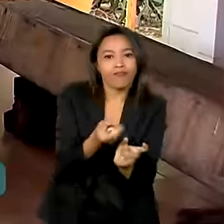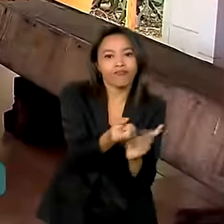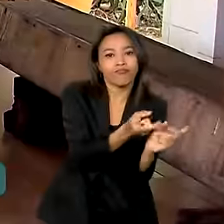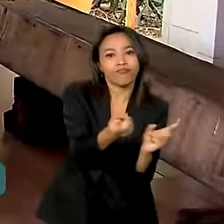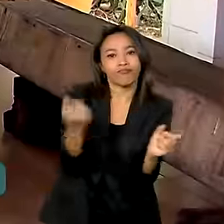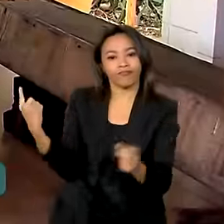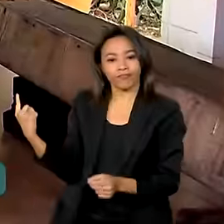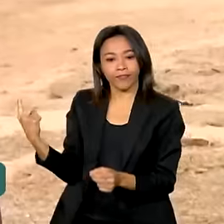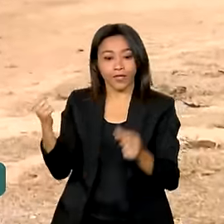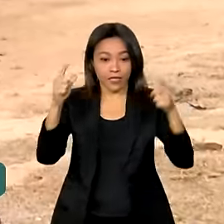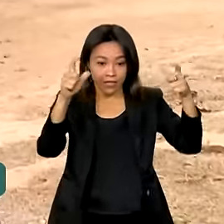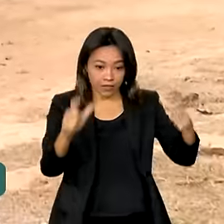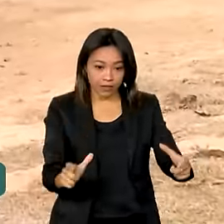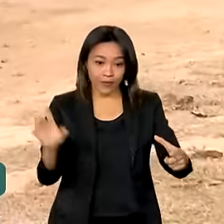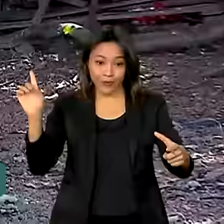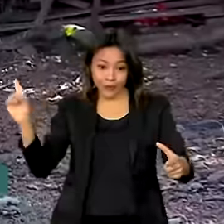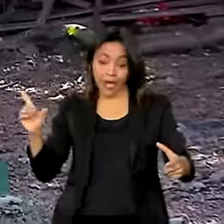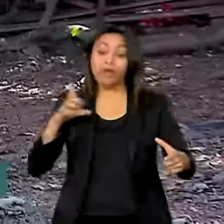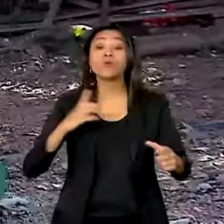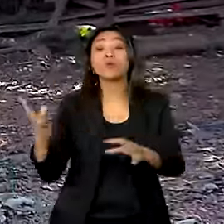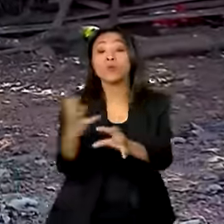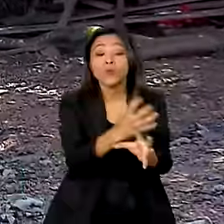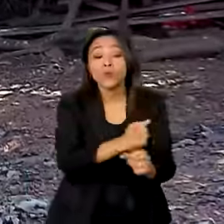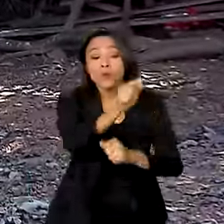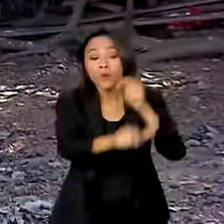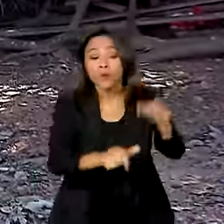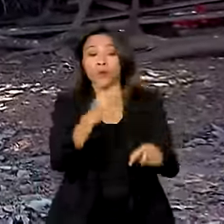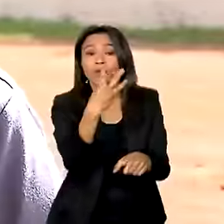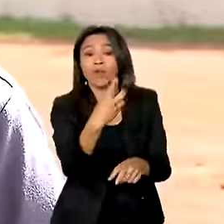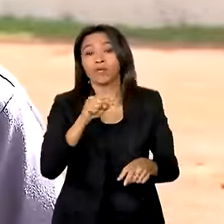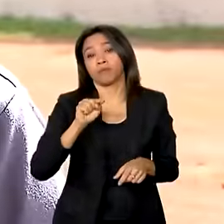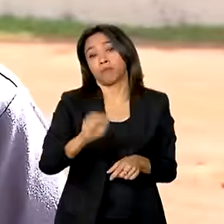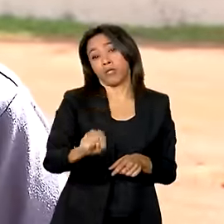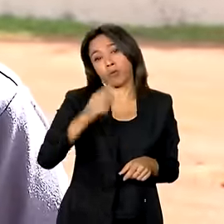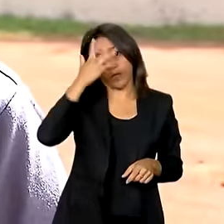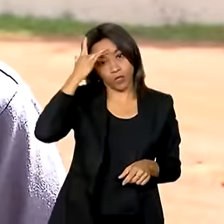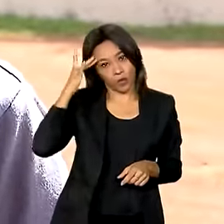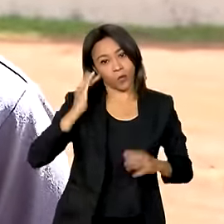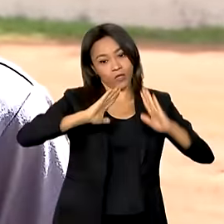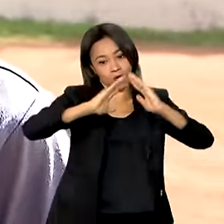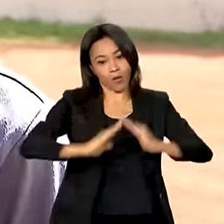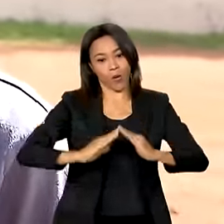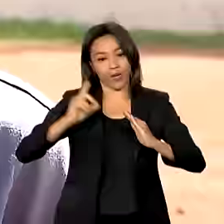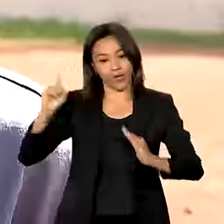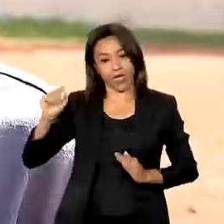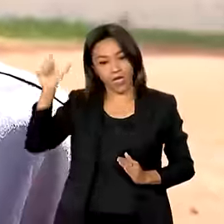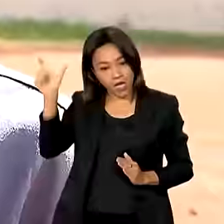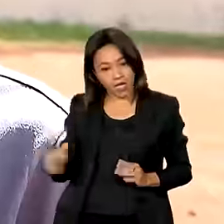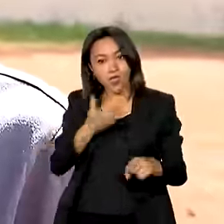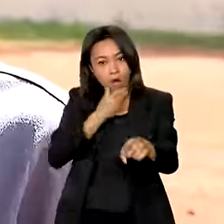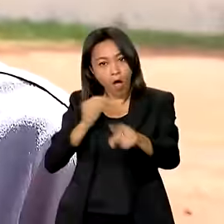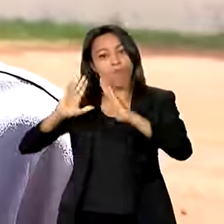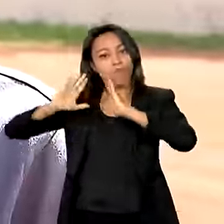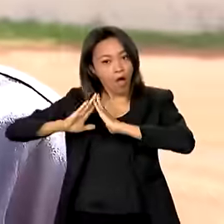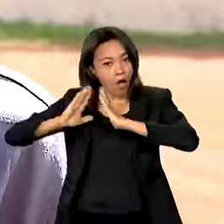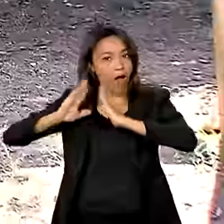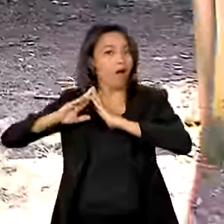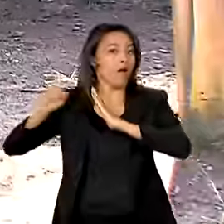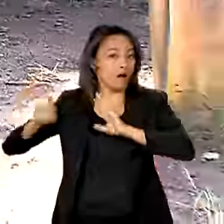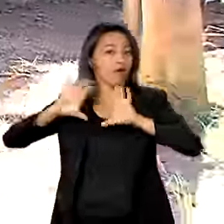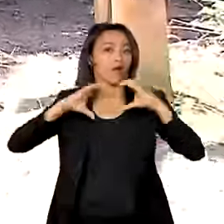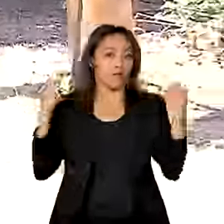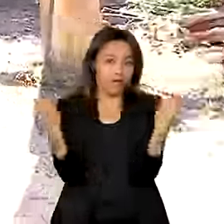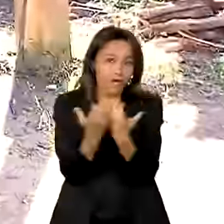No Quilombo do Mesquita, vivem cerca de 3 mil pessoas. E segundo Paulo César, que é morador da comunidade,